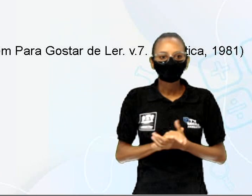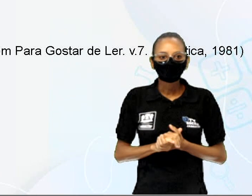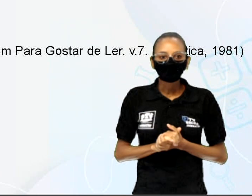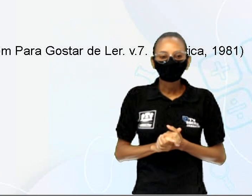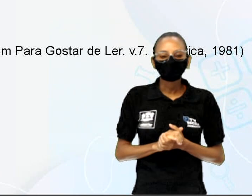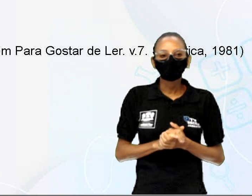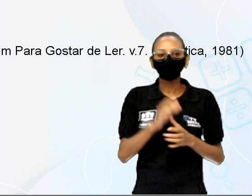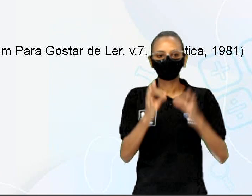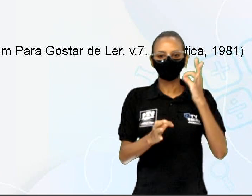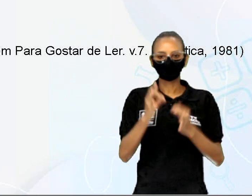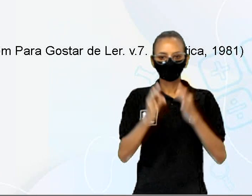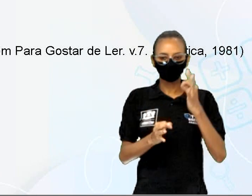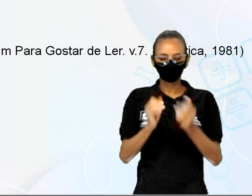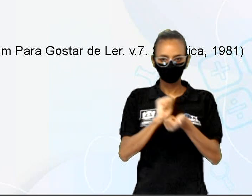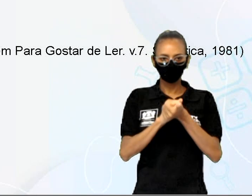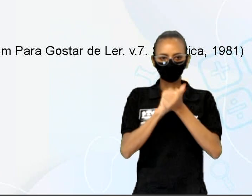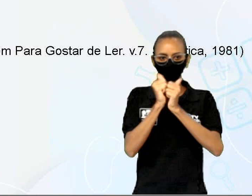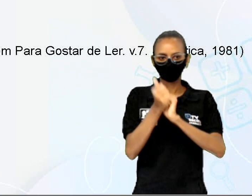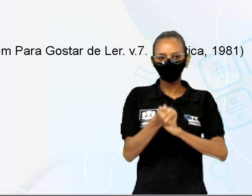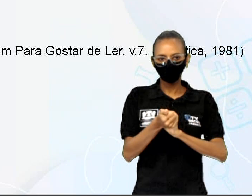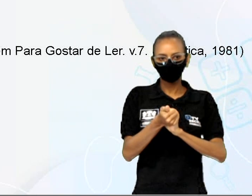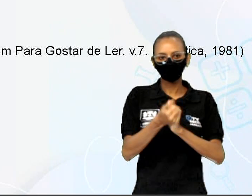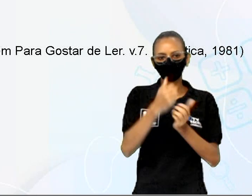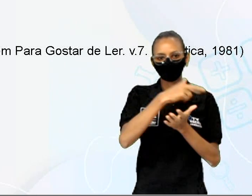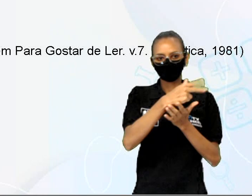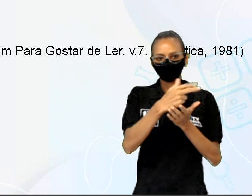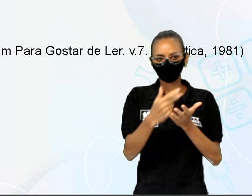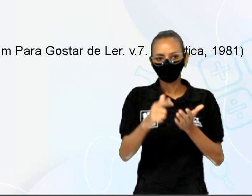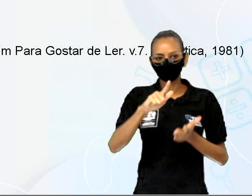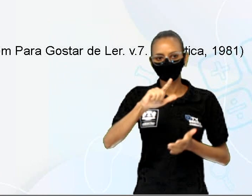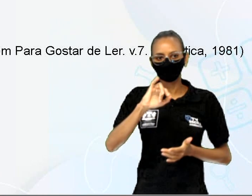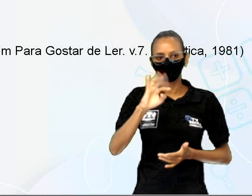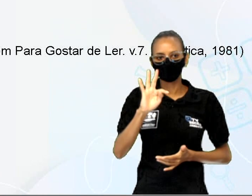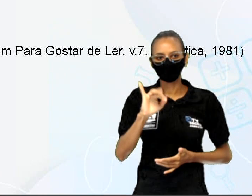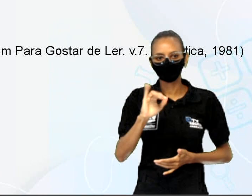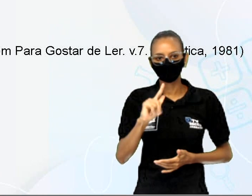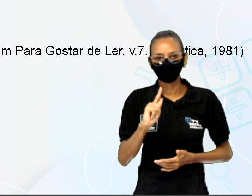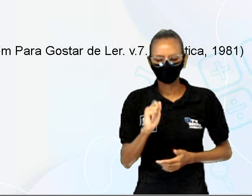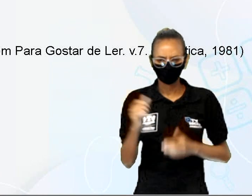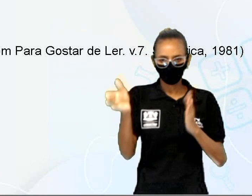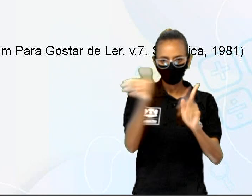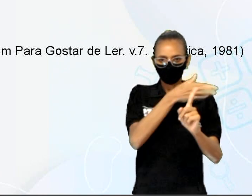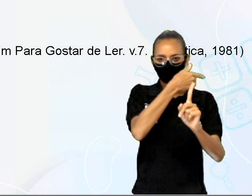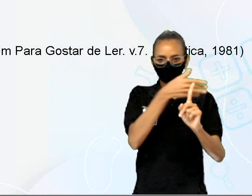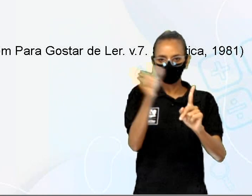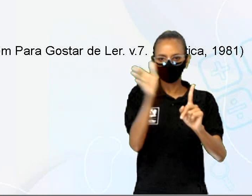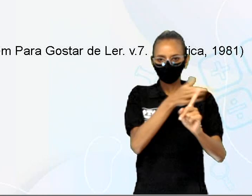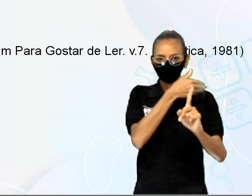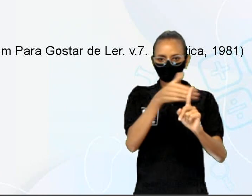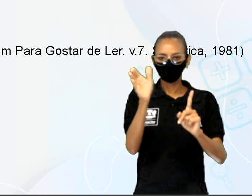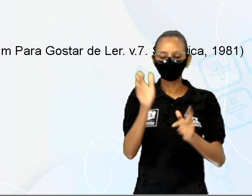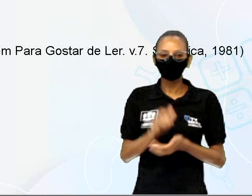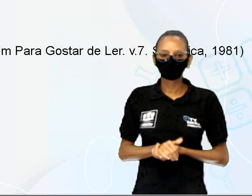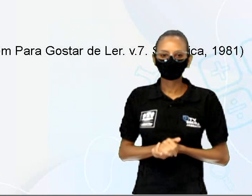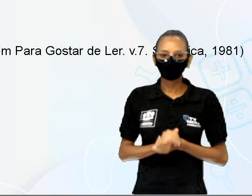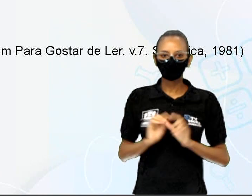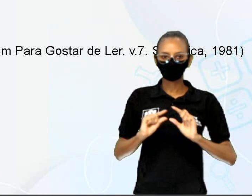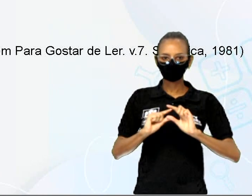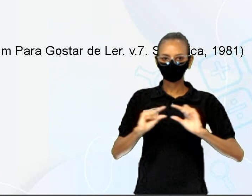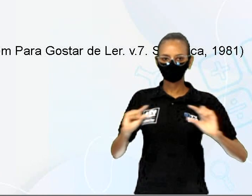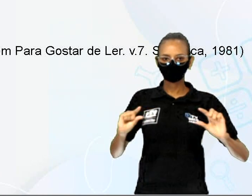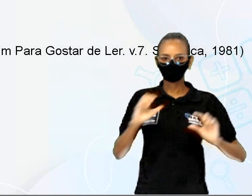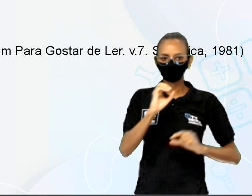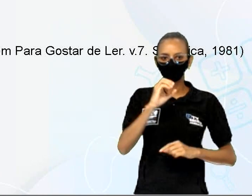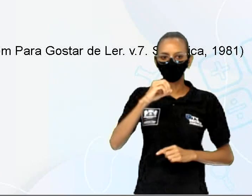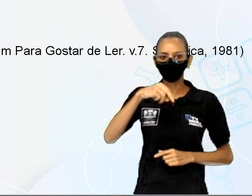Da justiça esportiva os casos de litígio serão resolvidos no tapa. Então pessoal anota aí informativazinha corner